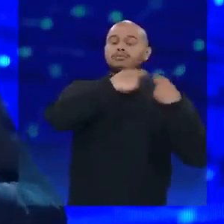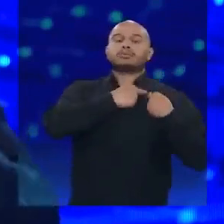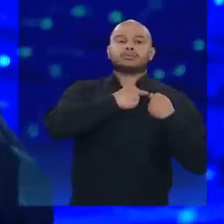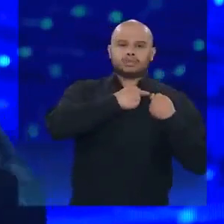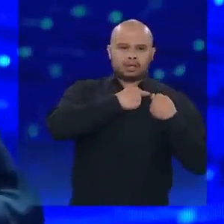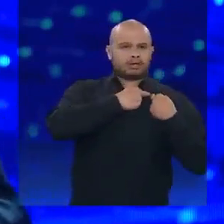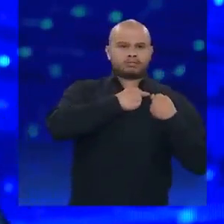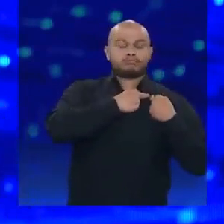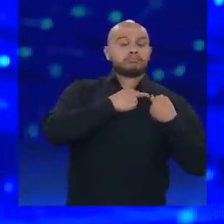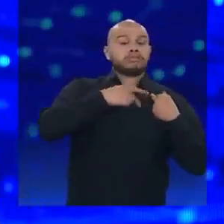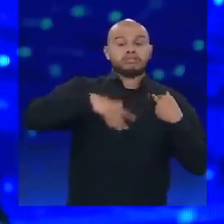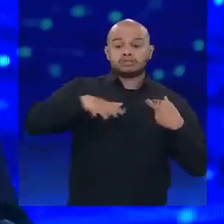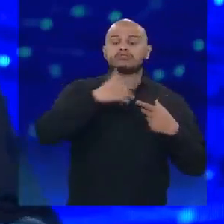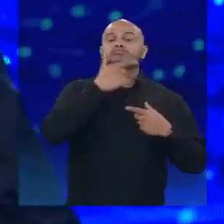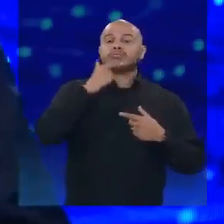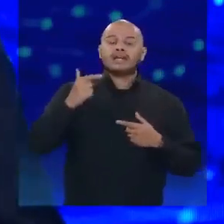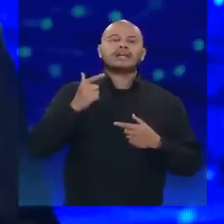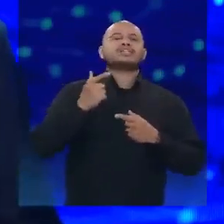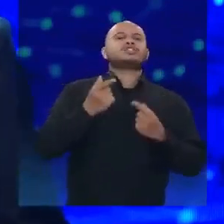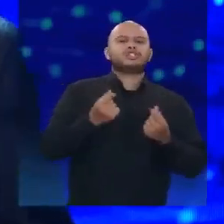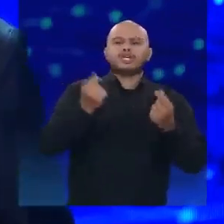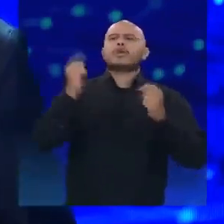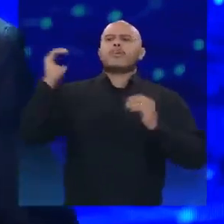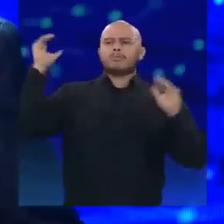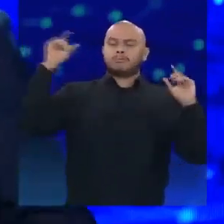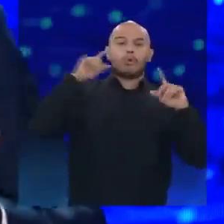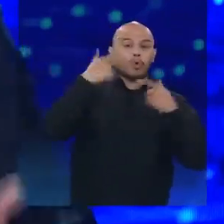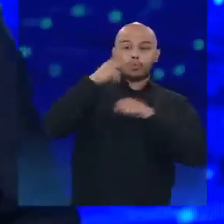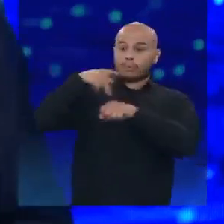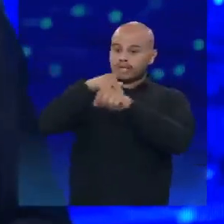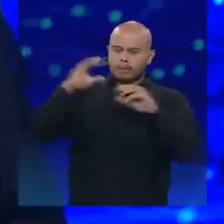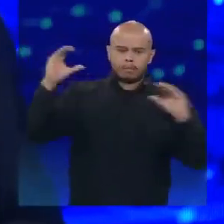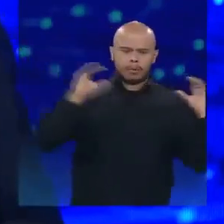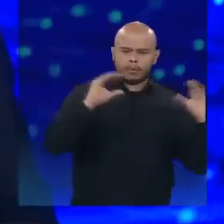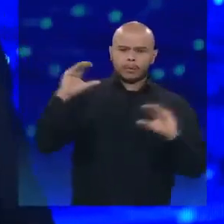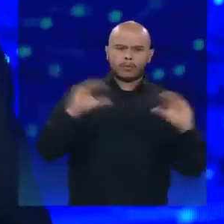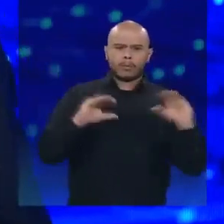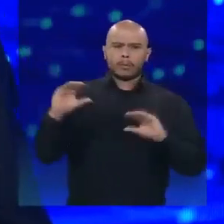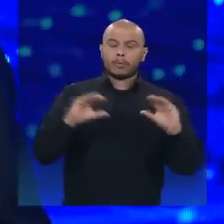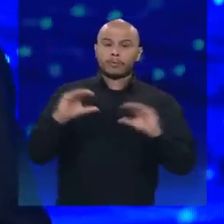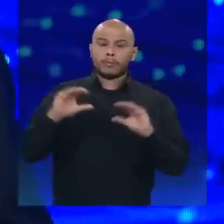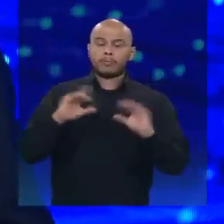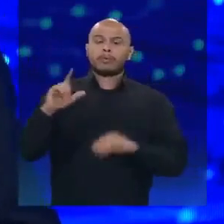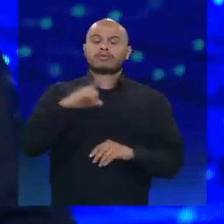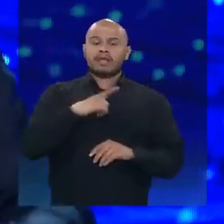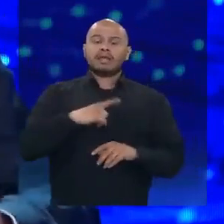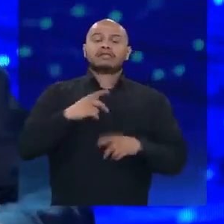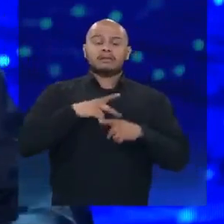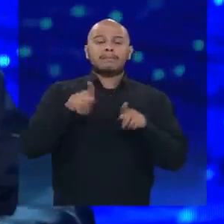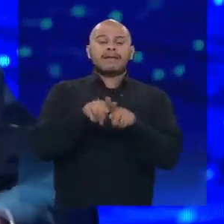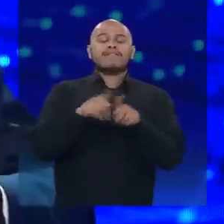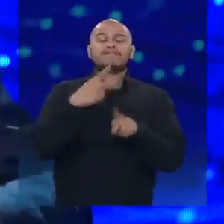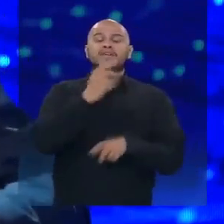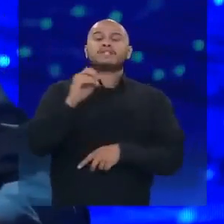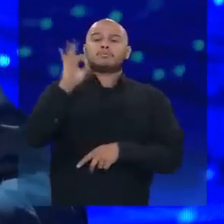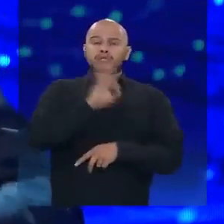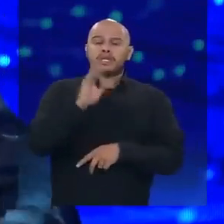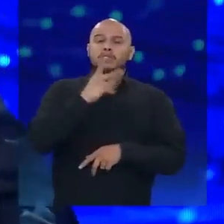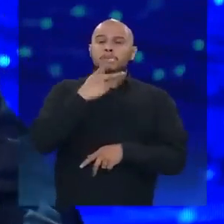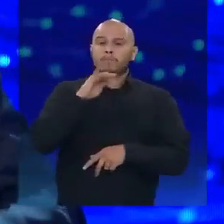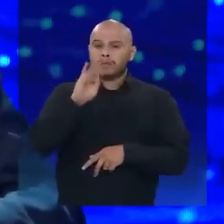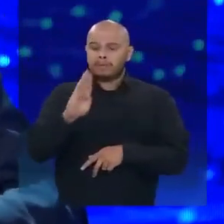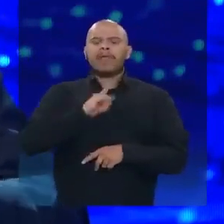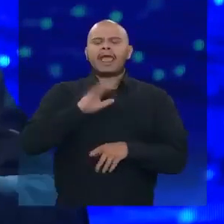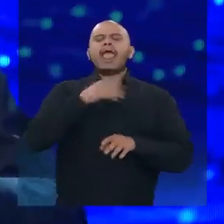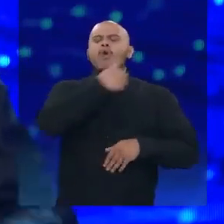Nunca tivemos tanto dinheiro de fora do Brasil investido aqui. Inclusive, em torno de 20% do nosso PIB. É um governo que está dando